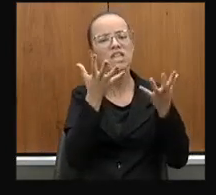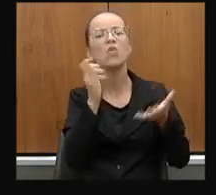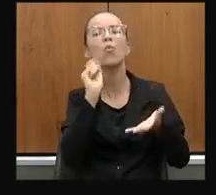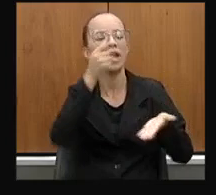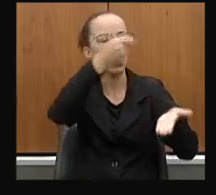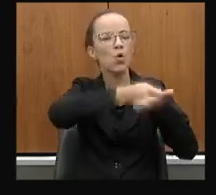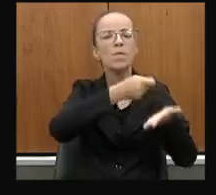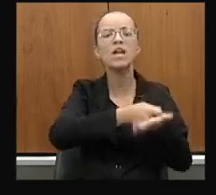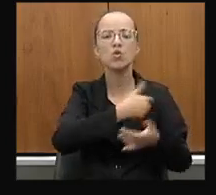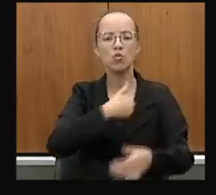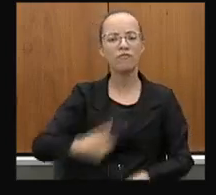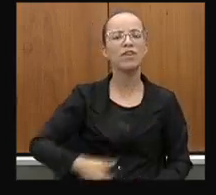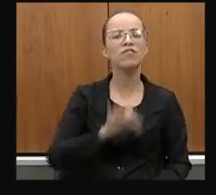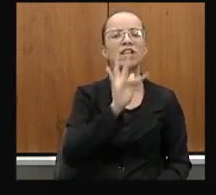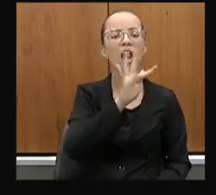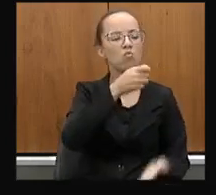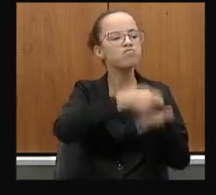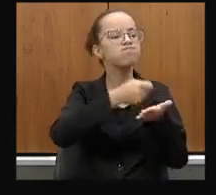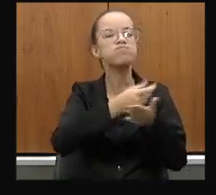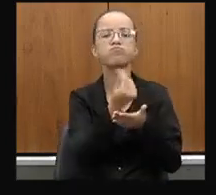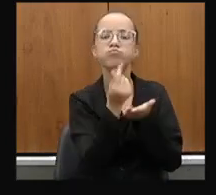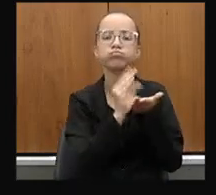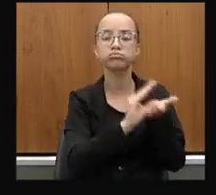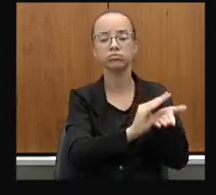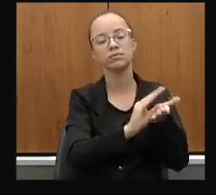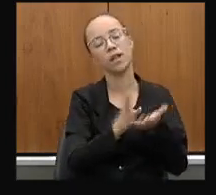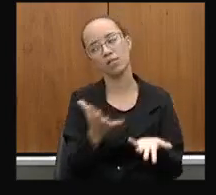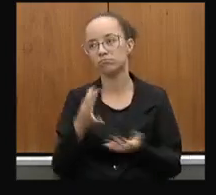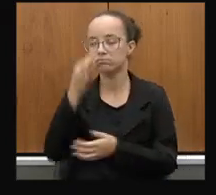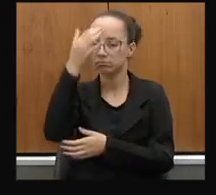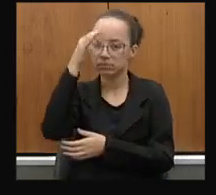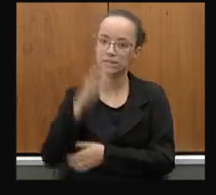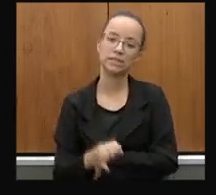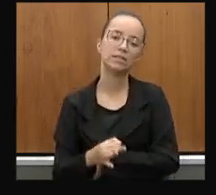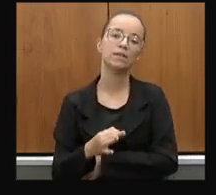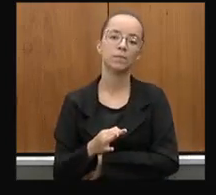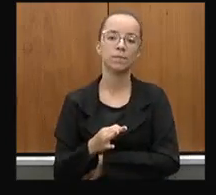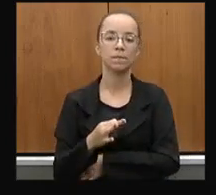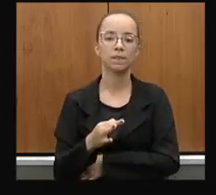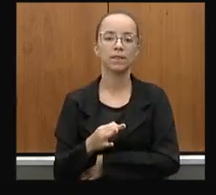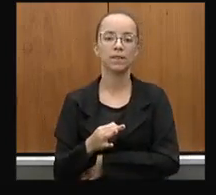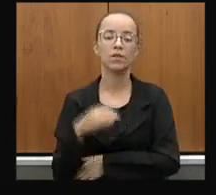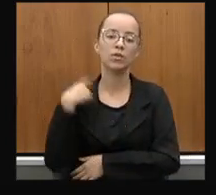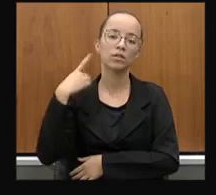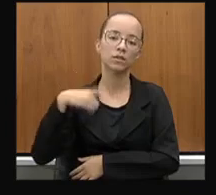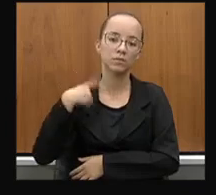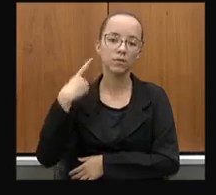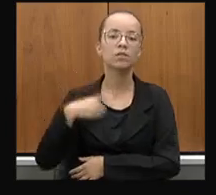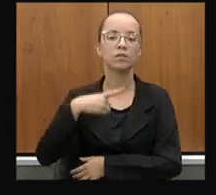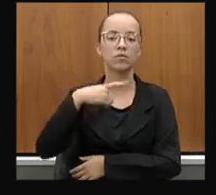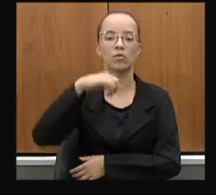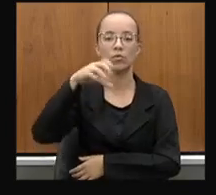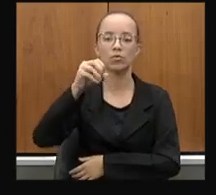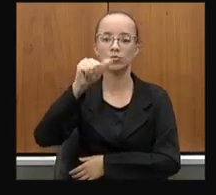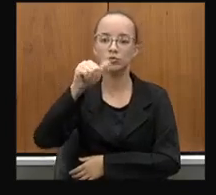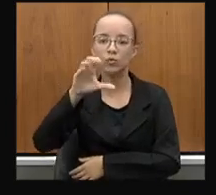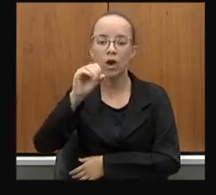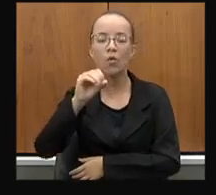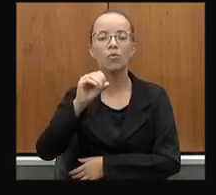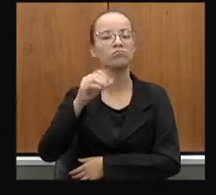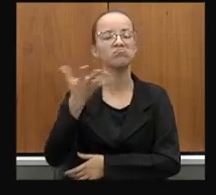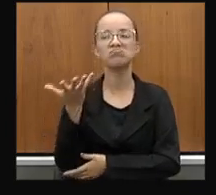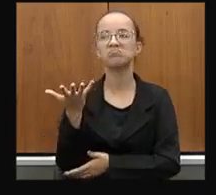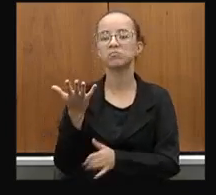governo federal investimentos. Tenha certeza absoluta, secretário, que do deputado doutor Jean Freire, independente de